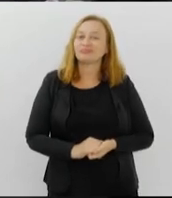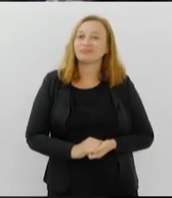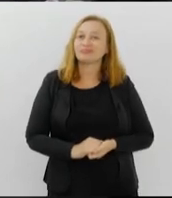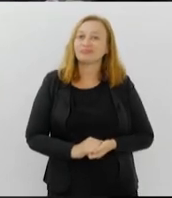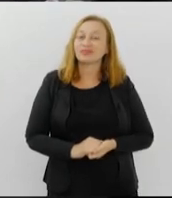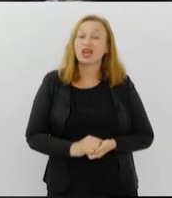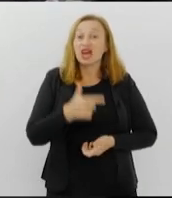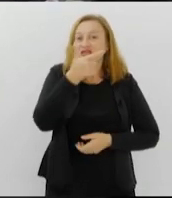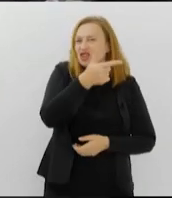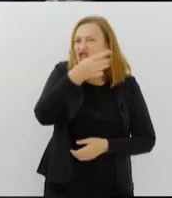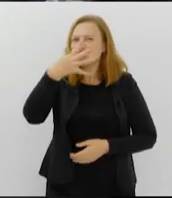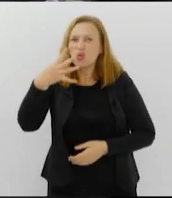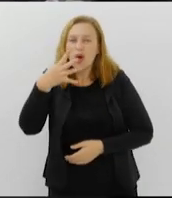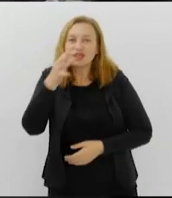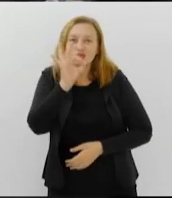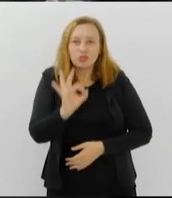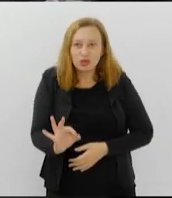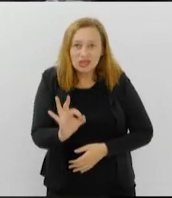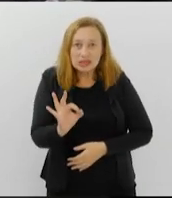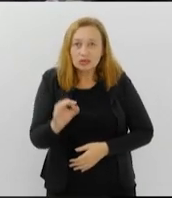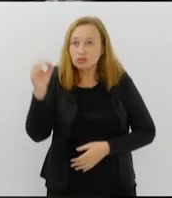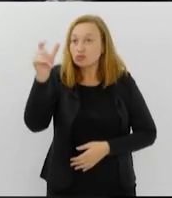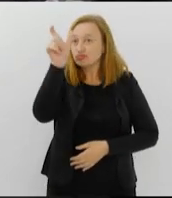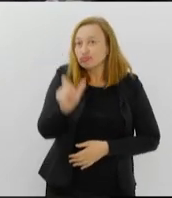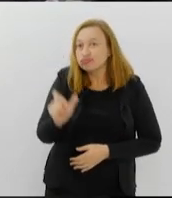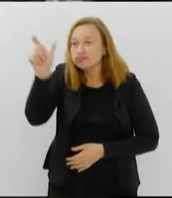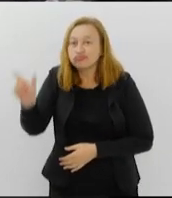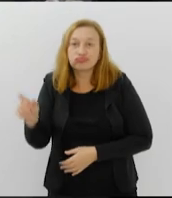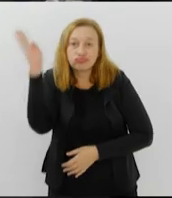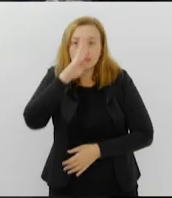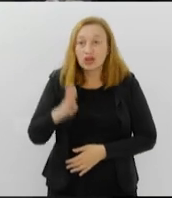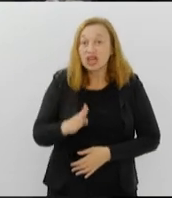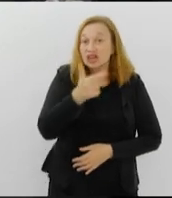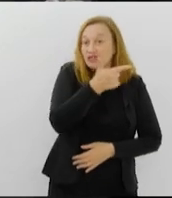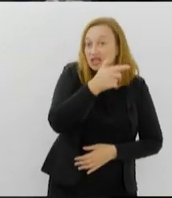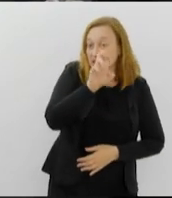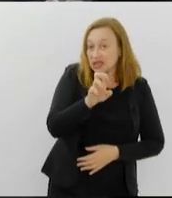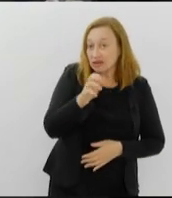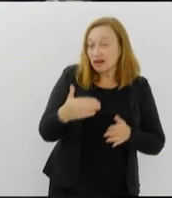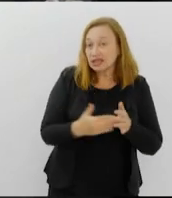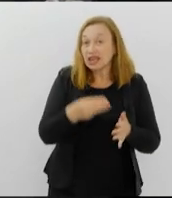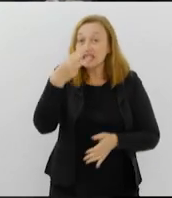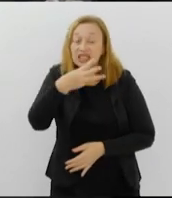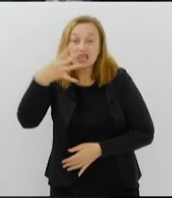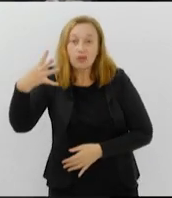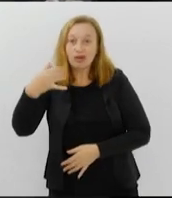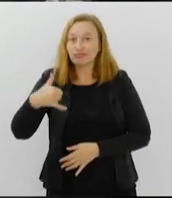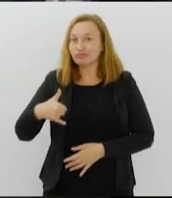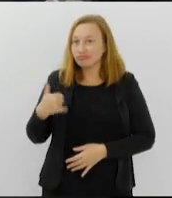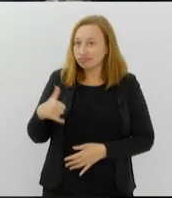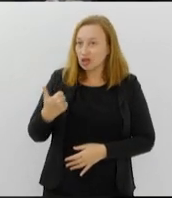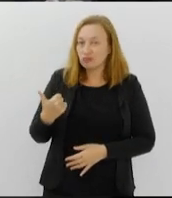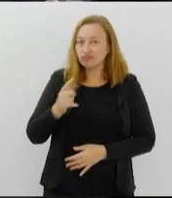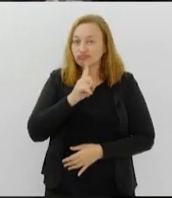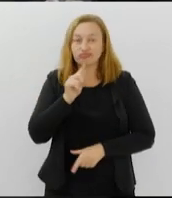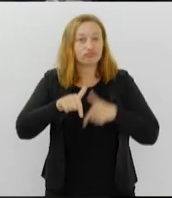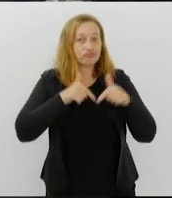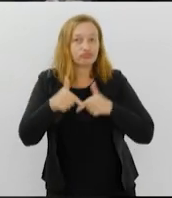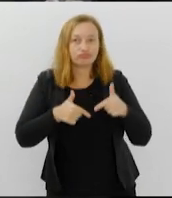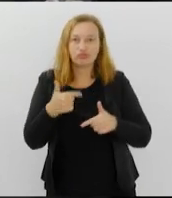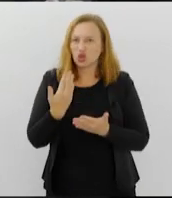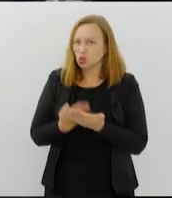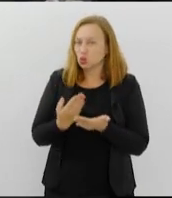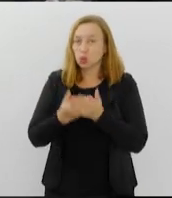24% dos brasileiros entre 25 e 34 anos não trabalham nem